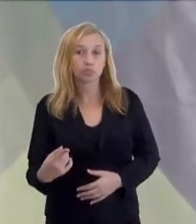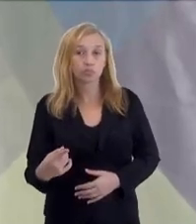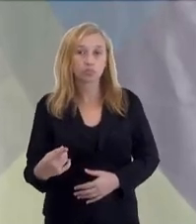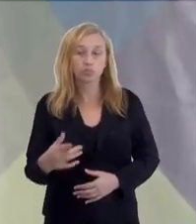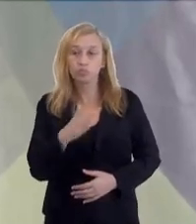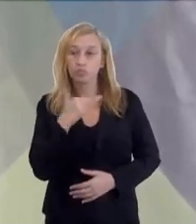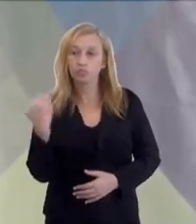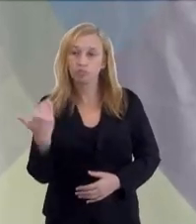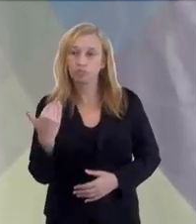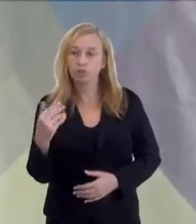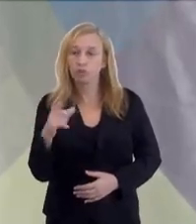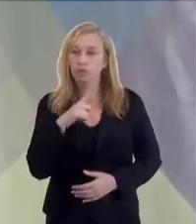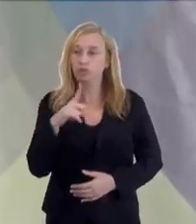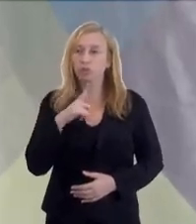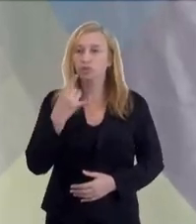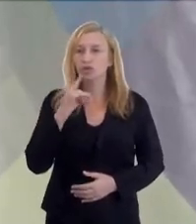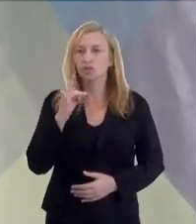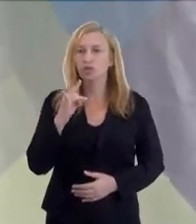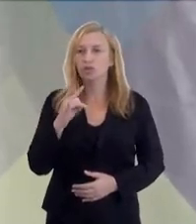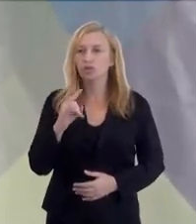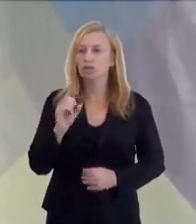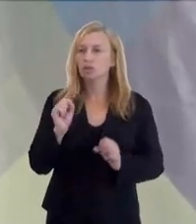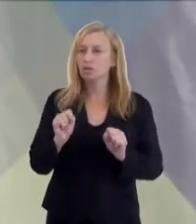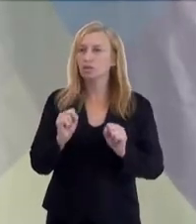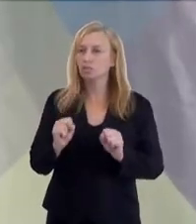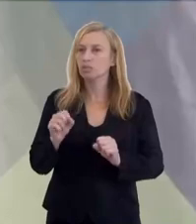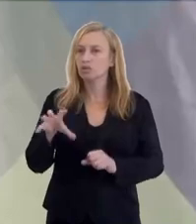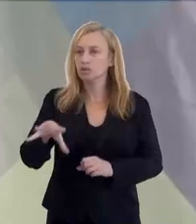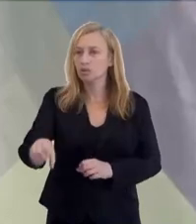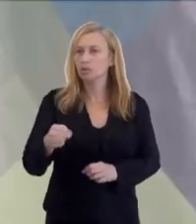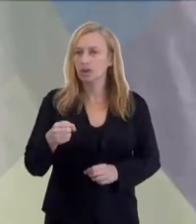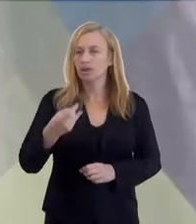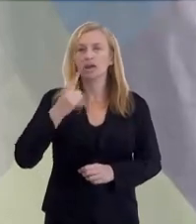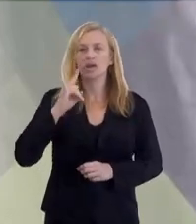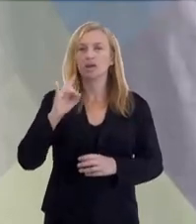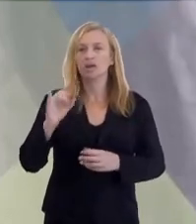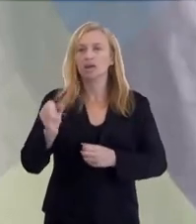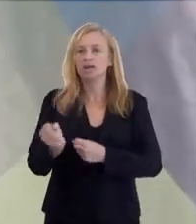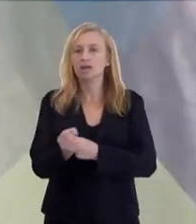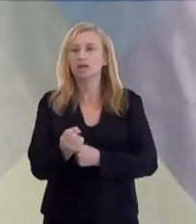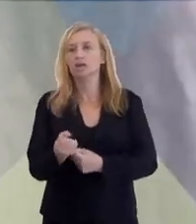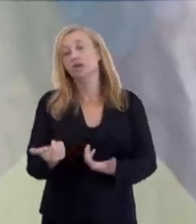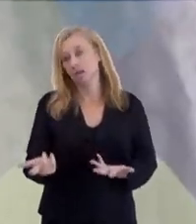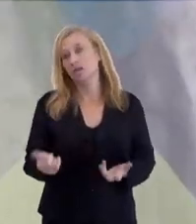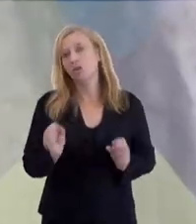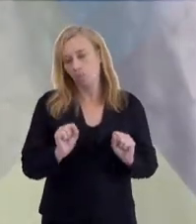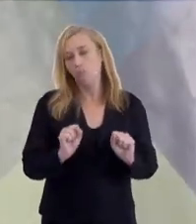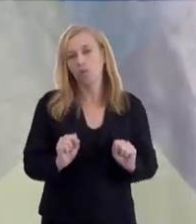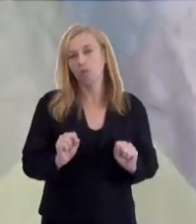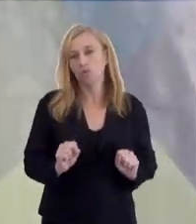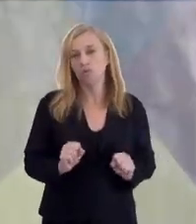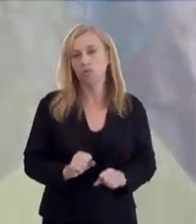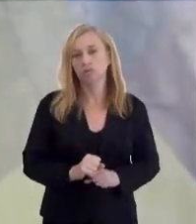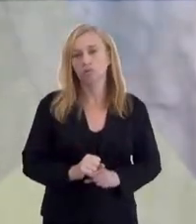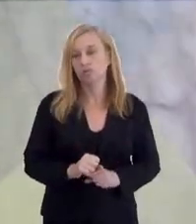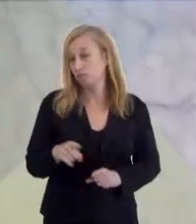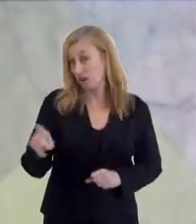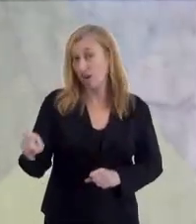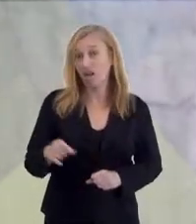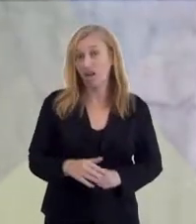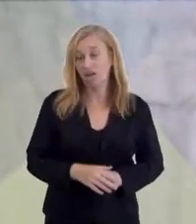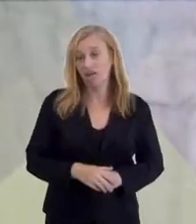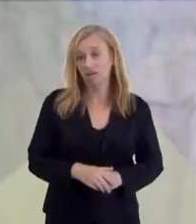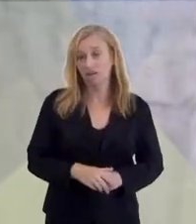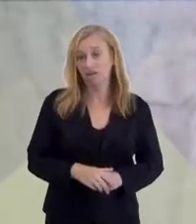vida, cheguei no umbral e tem lá um local que eu posso lá agarrar em alguém e tomar uma cerveja por ele. Eu posso,